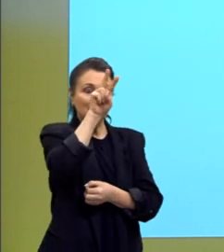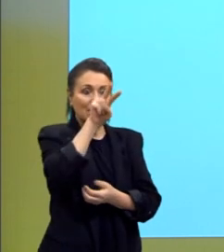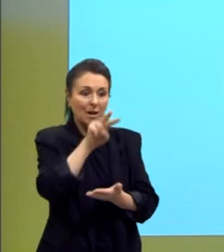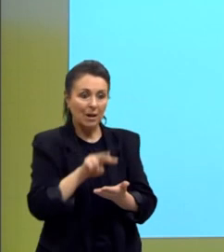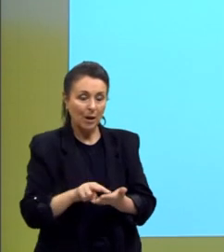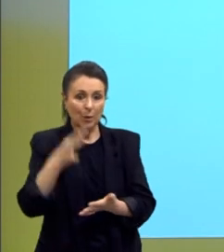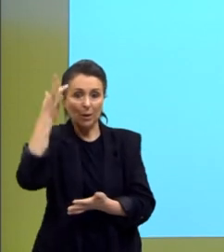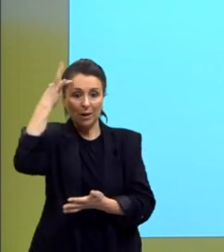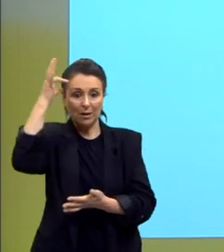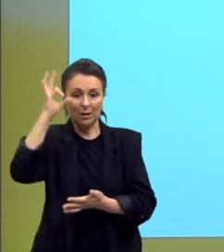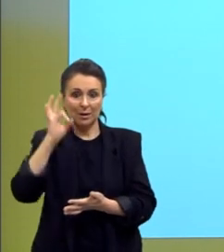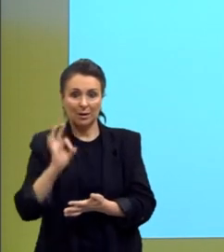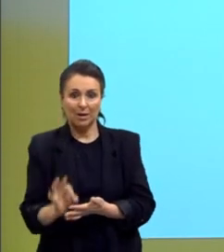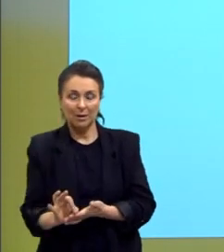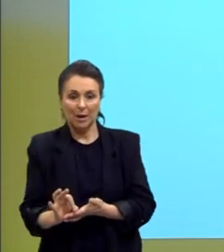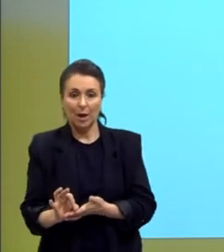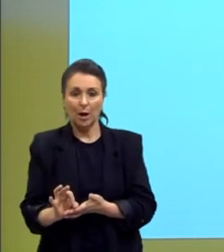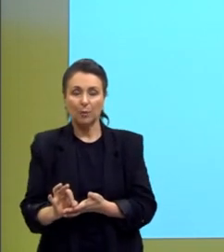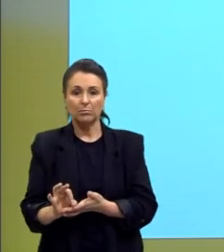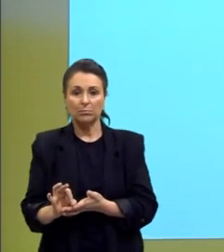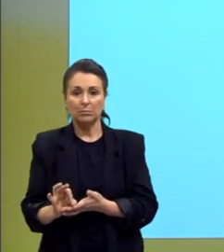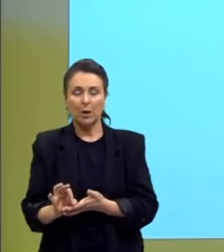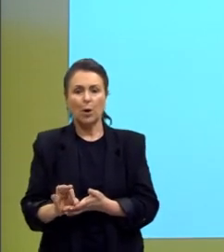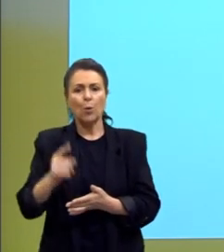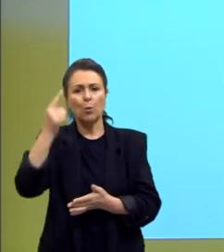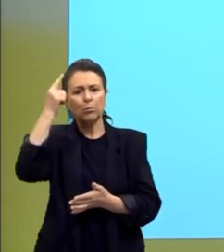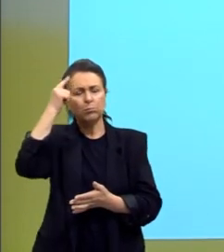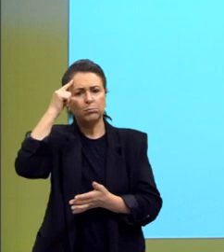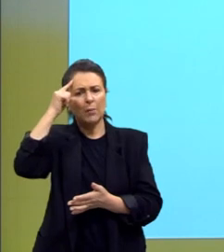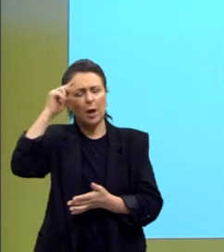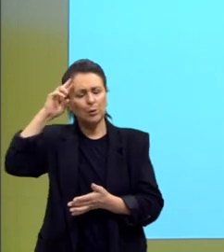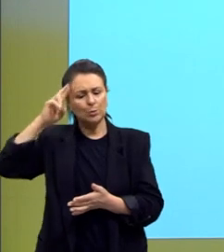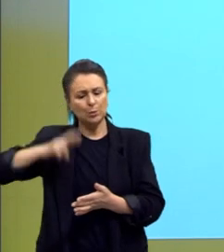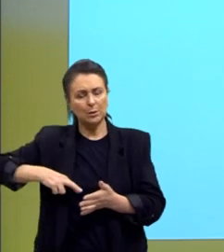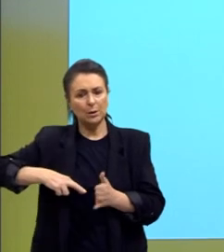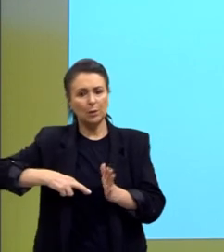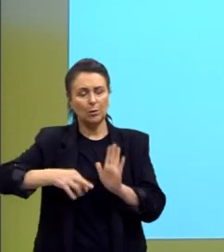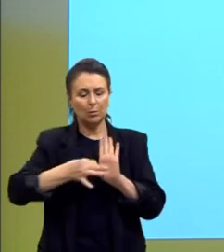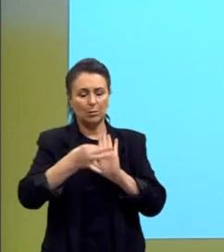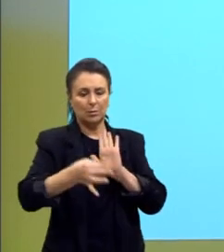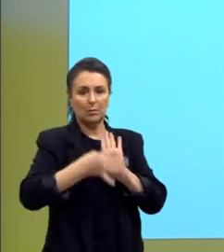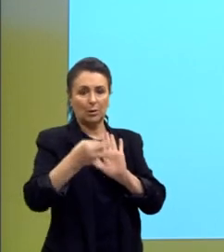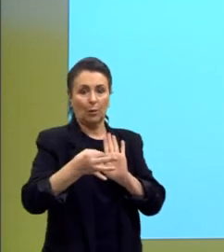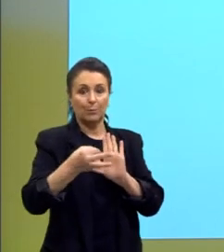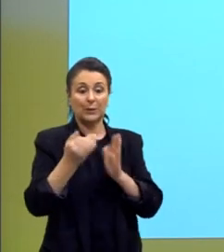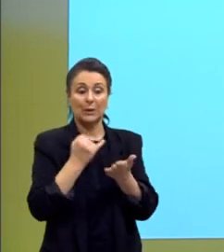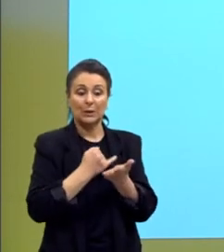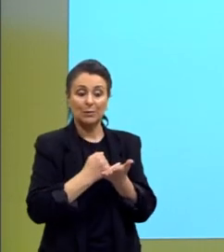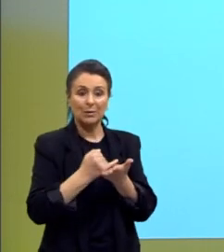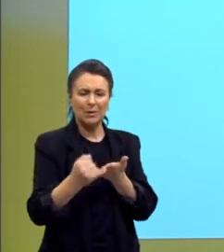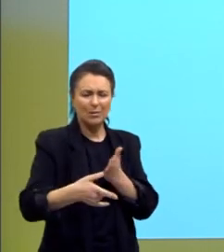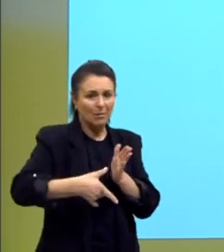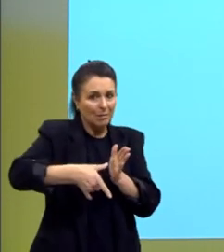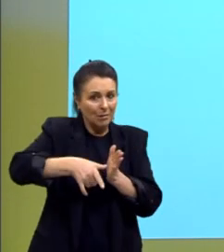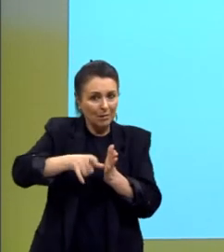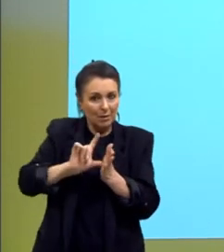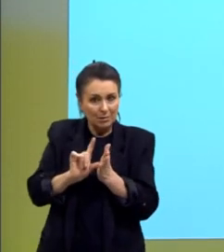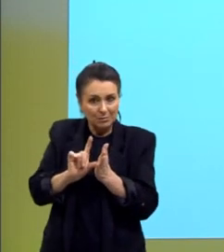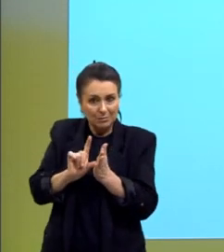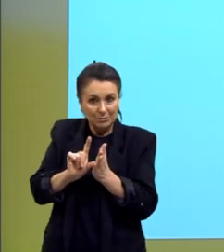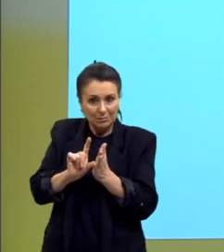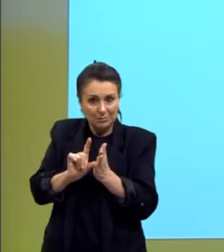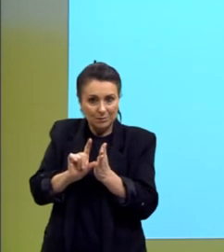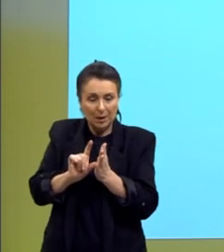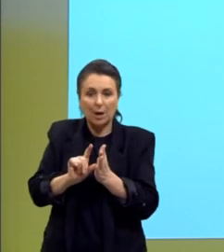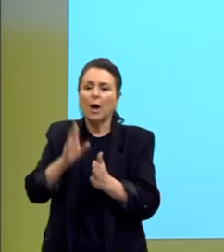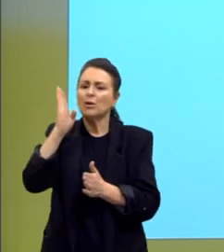encerramento e o raciocínio da argumentação. Lá no início, além disso. Então, além do que